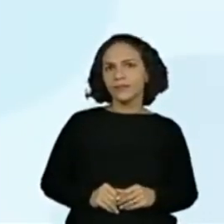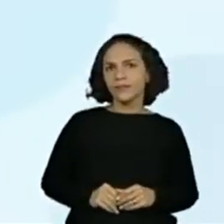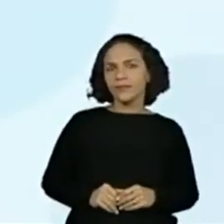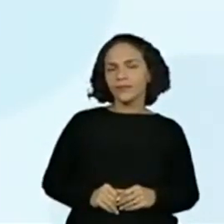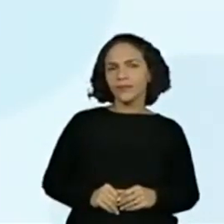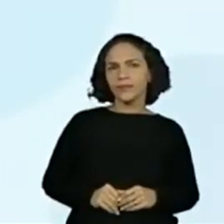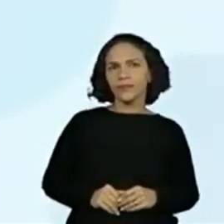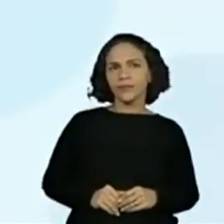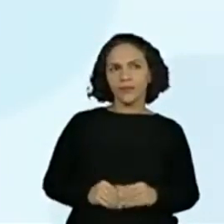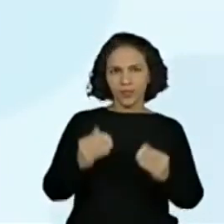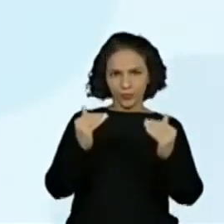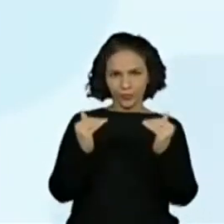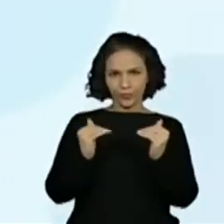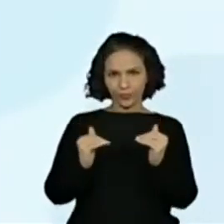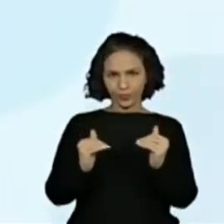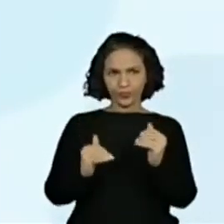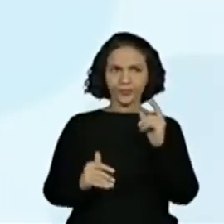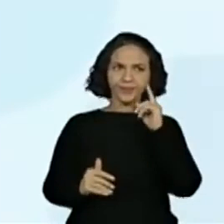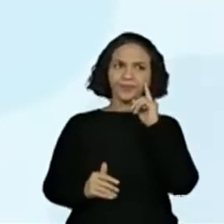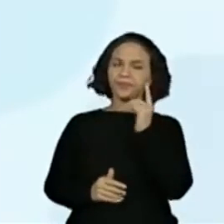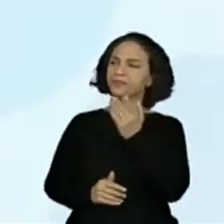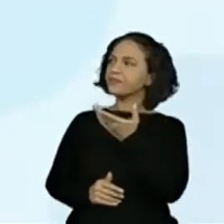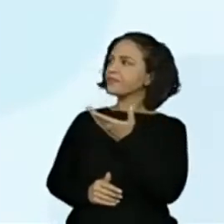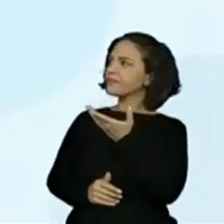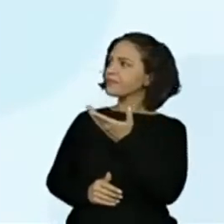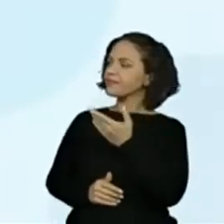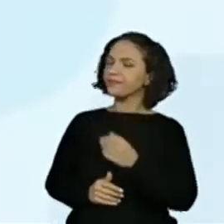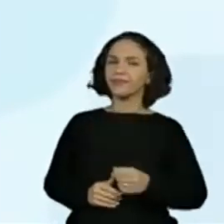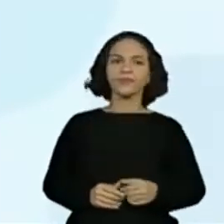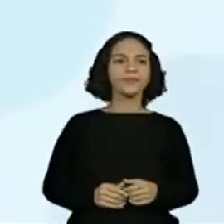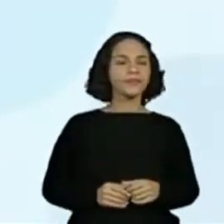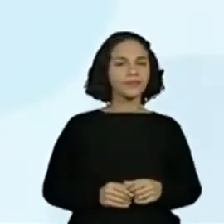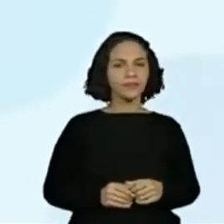Vou colocar aqui embaixo. Magia. Magia. Certo.